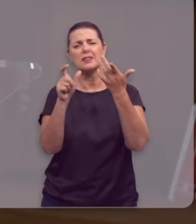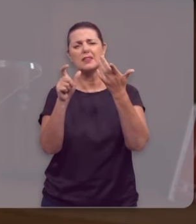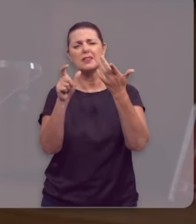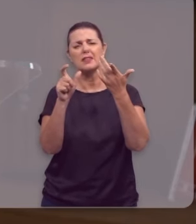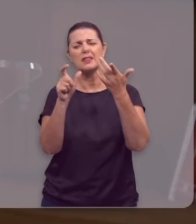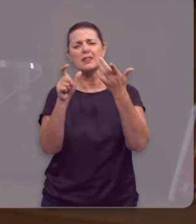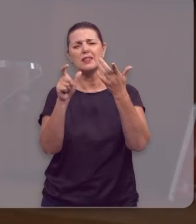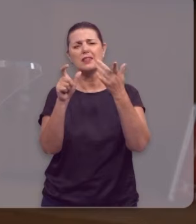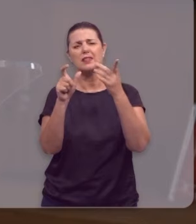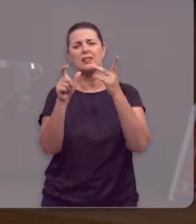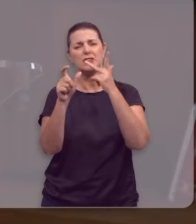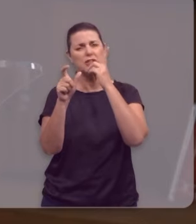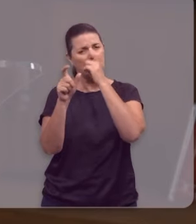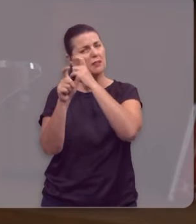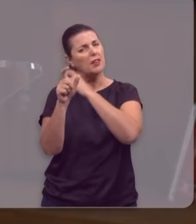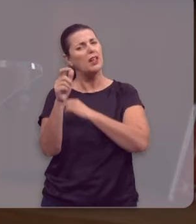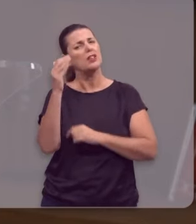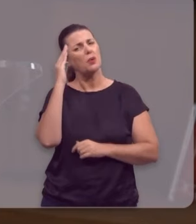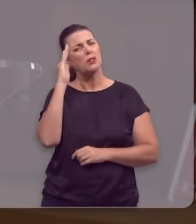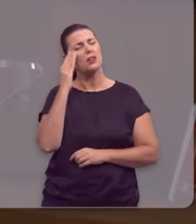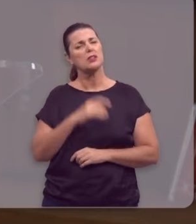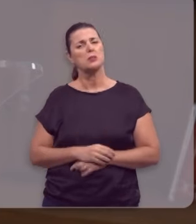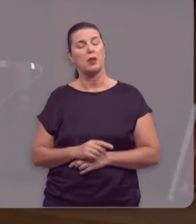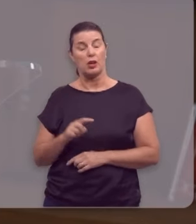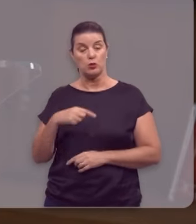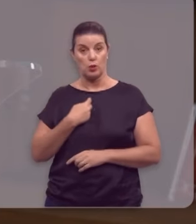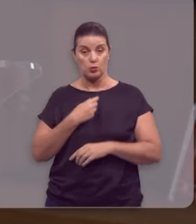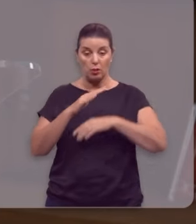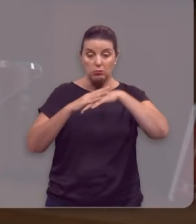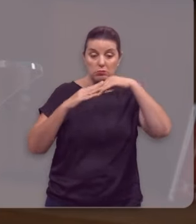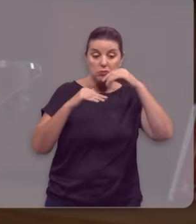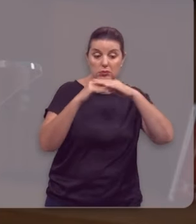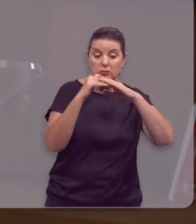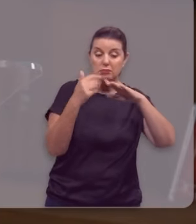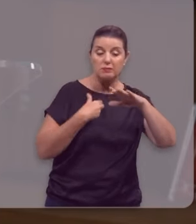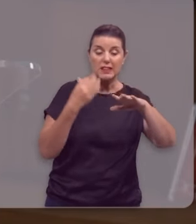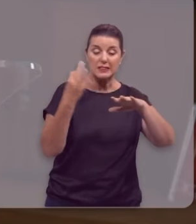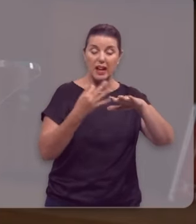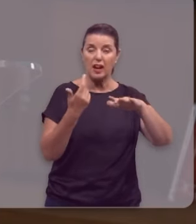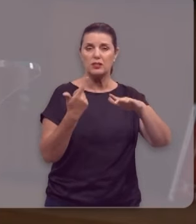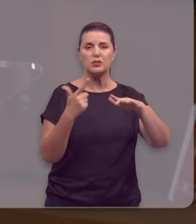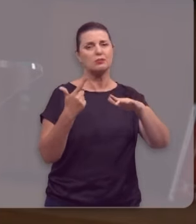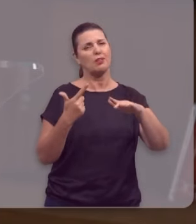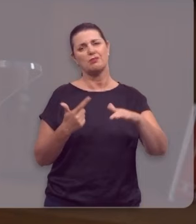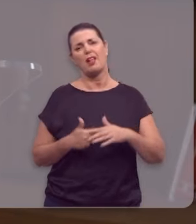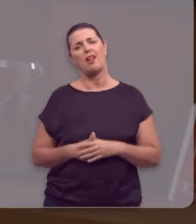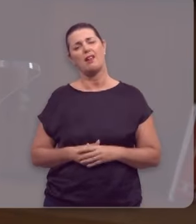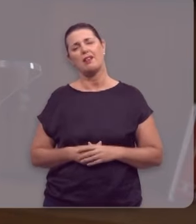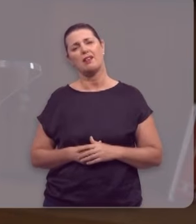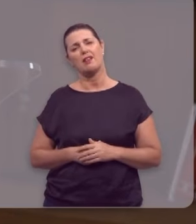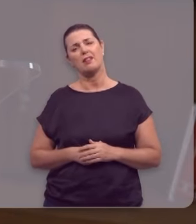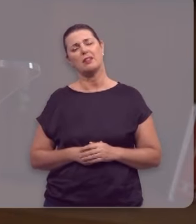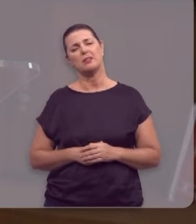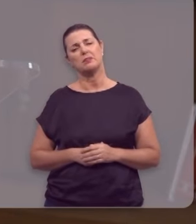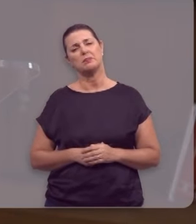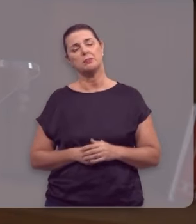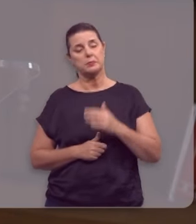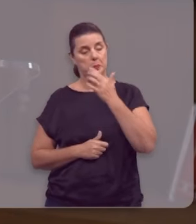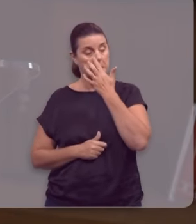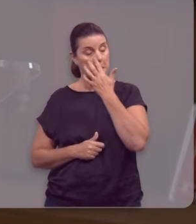As nossas ações não serão redondas, cheias de quinas, de arestas.